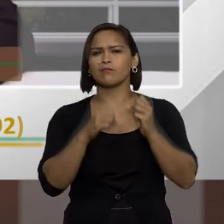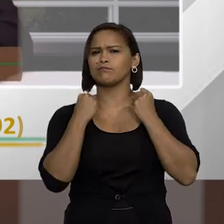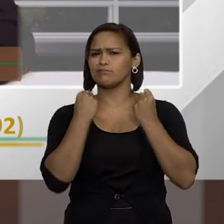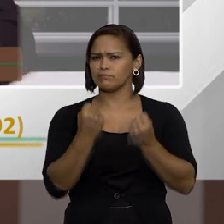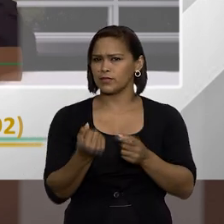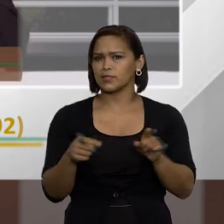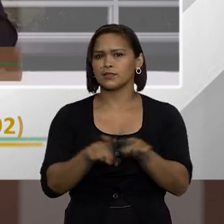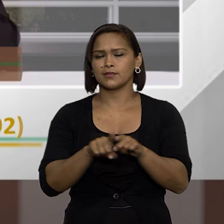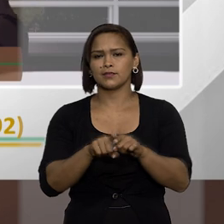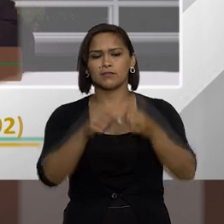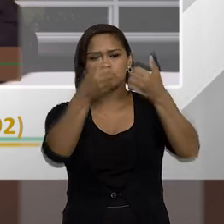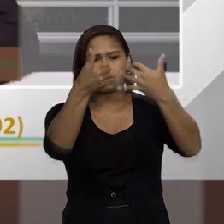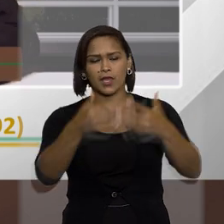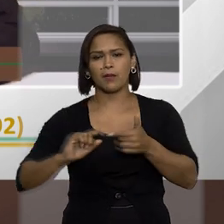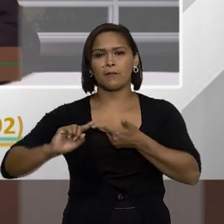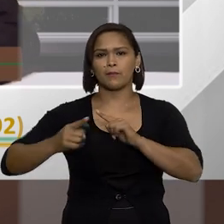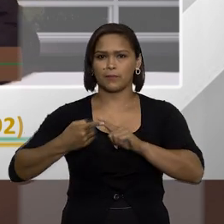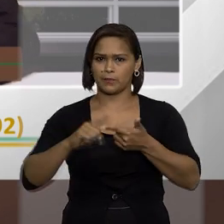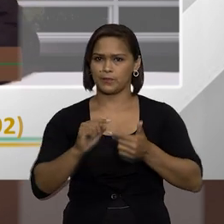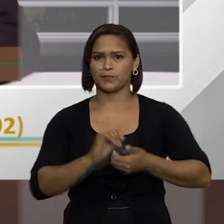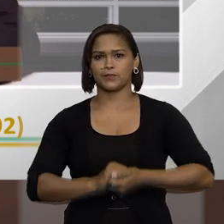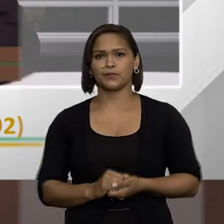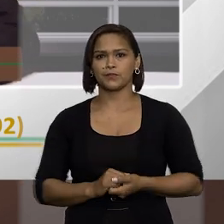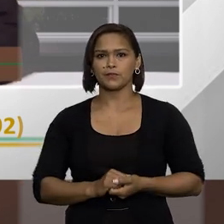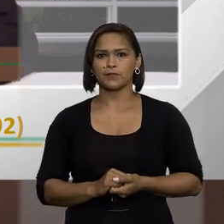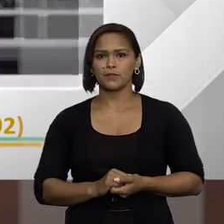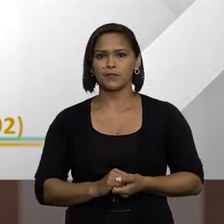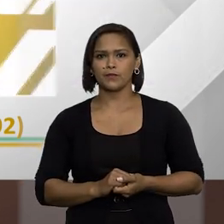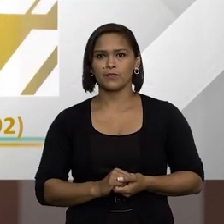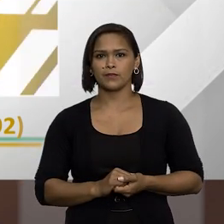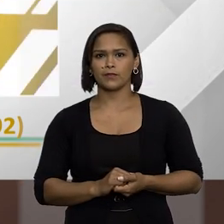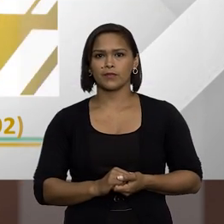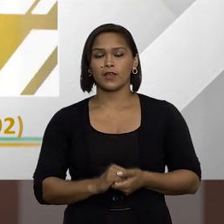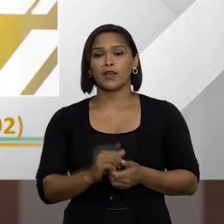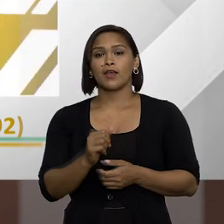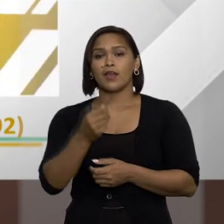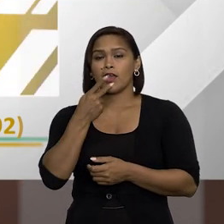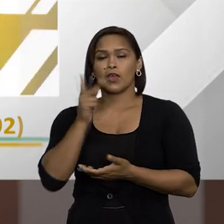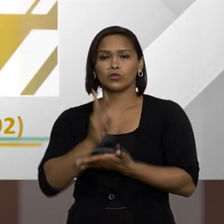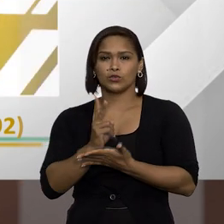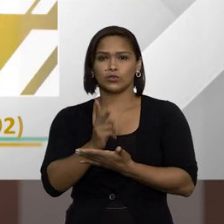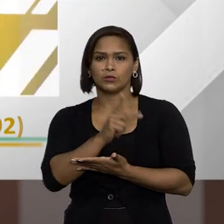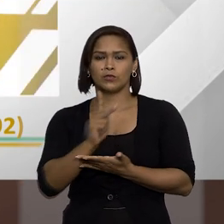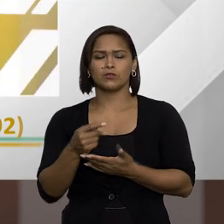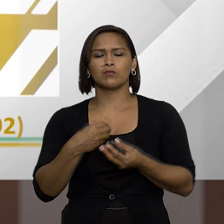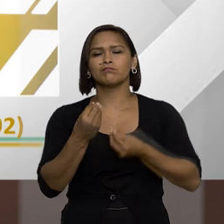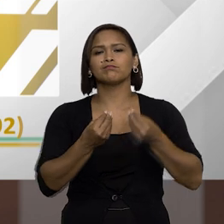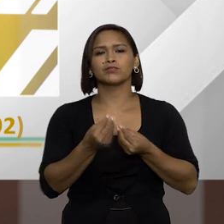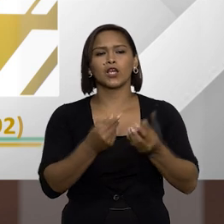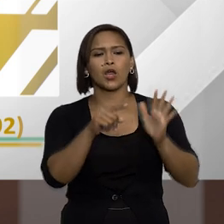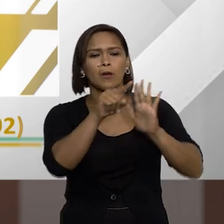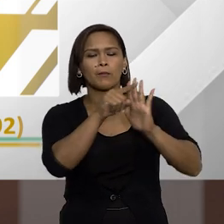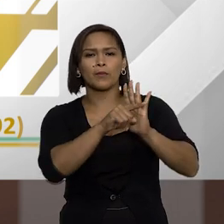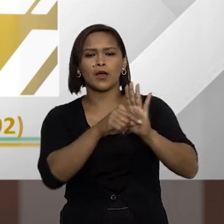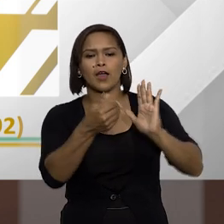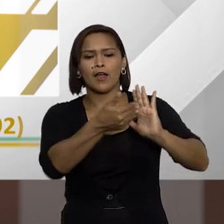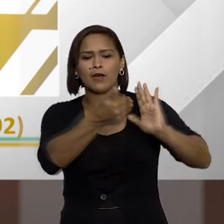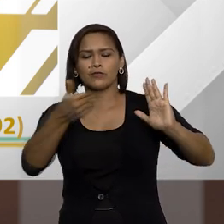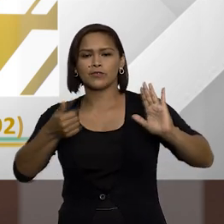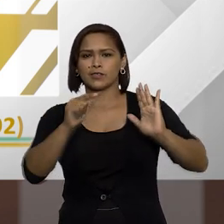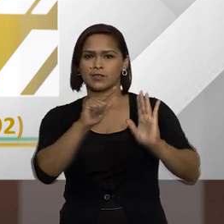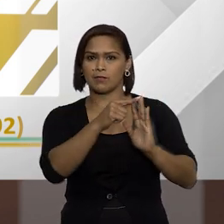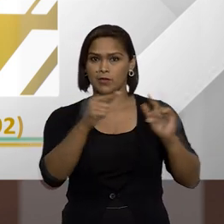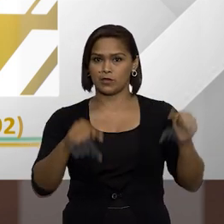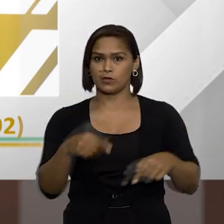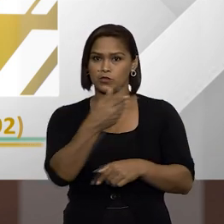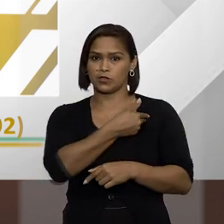muito pesada também no aspecto patrimonial. Ainda com você, Thalius, em quais situações se justifica o afastamento do agente